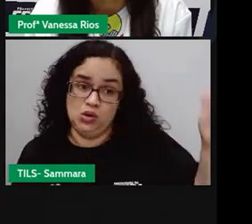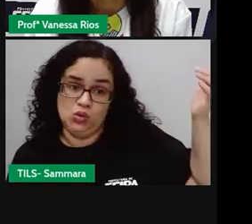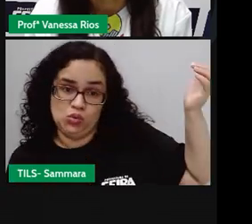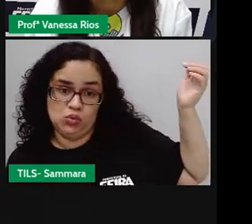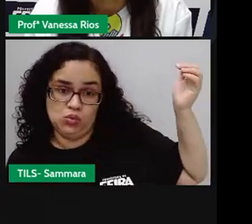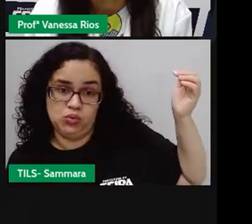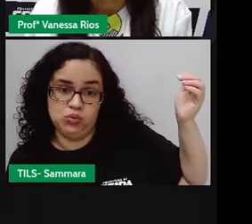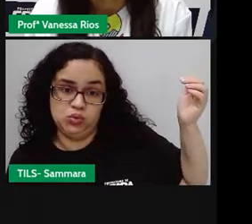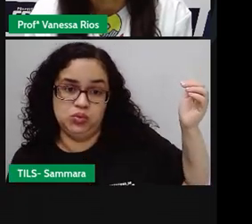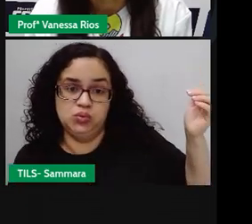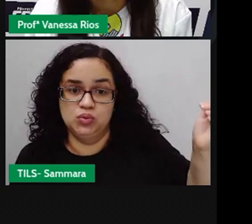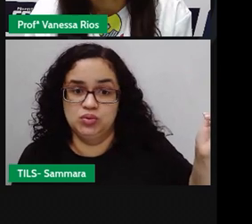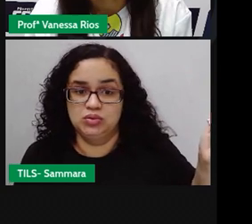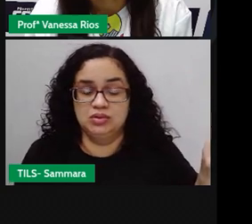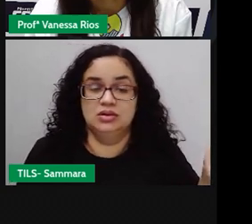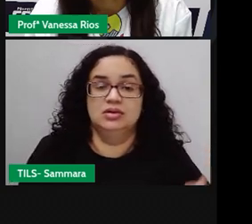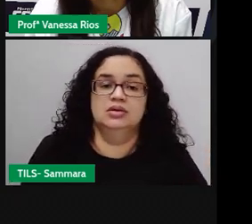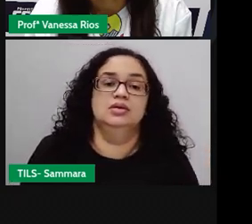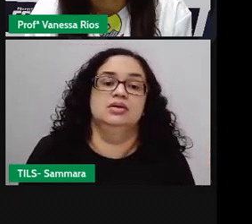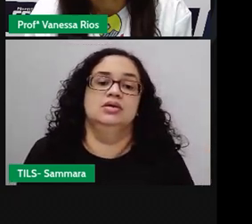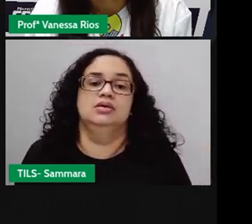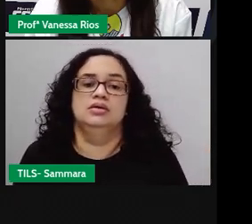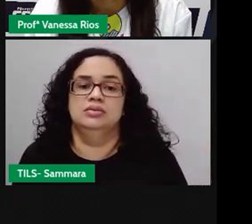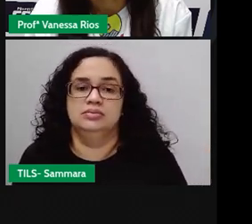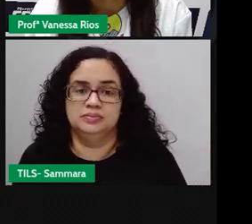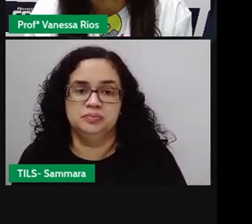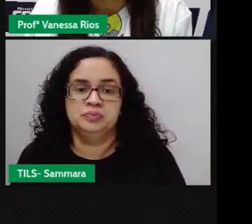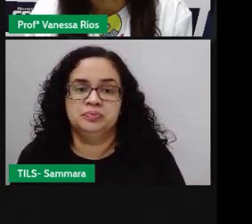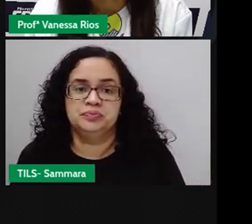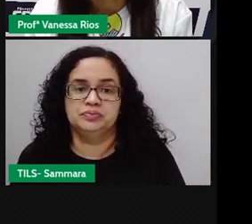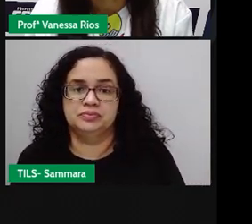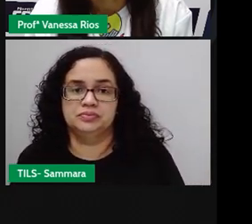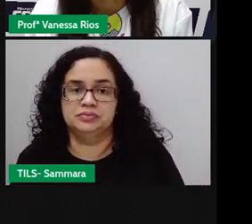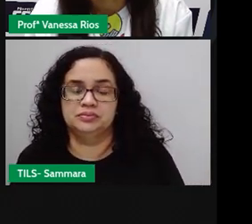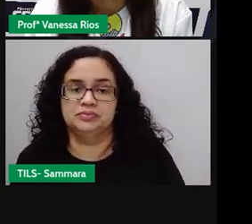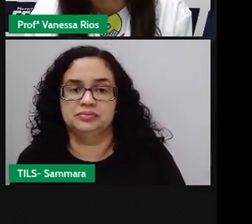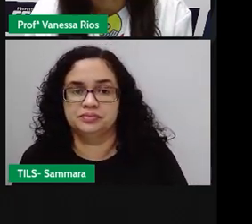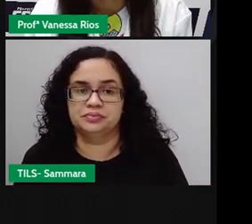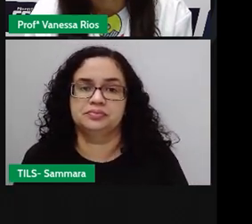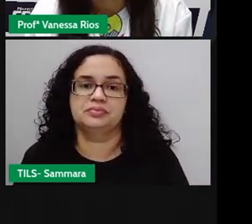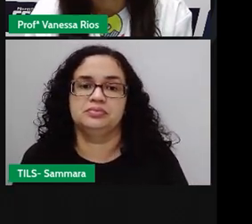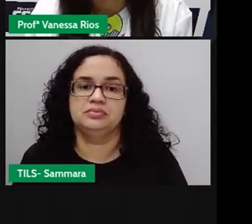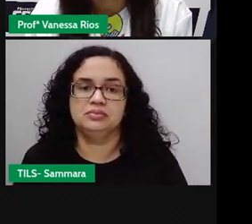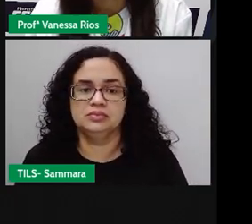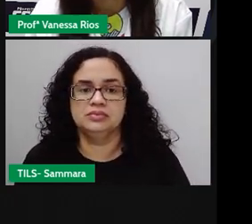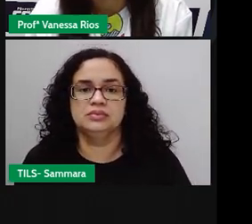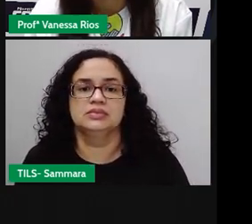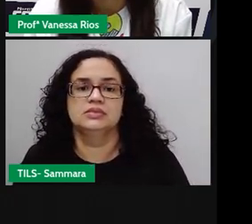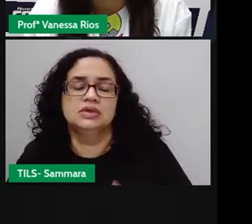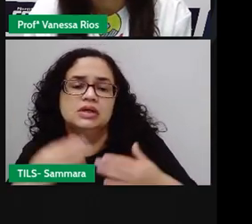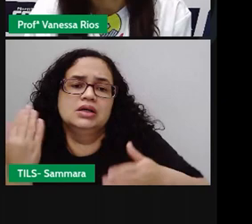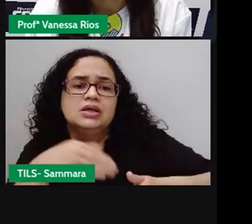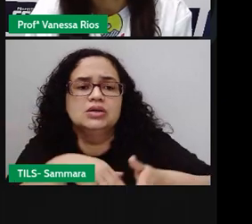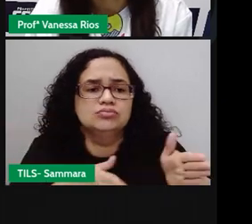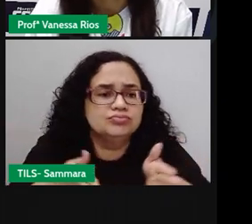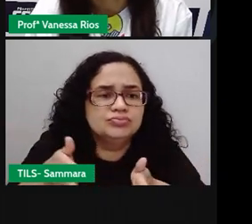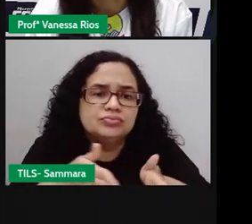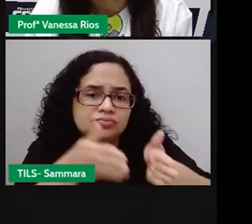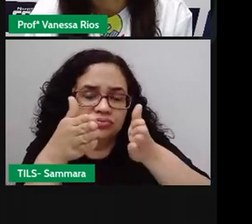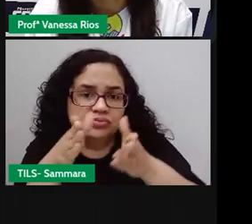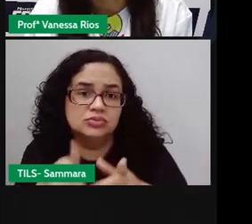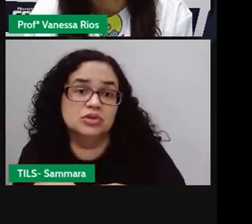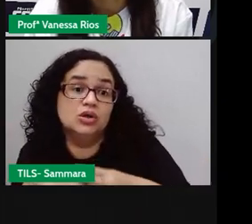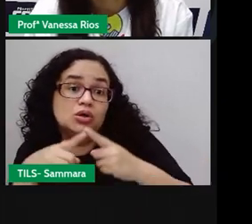-se como da outra feita. O sol saindo, acabou-se a festa e os convidados foram voando,